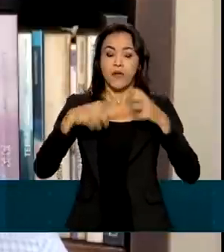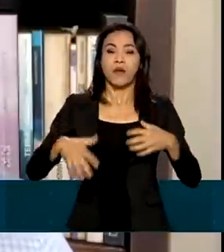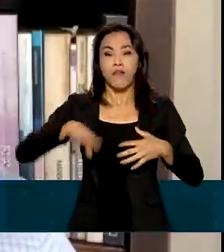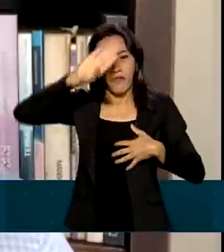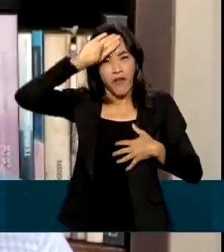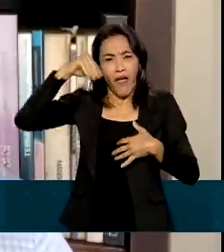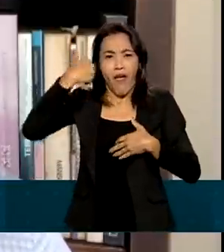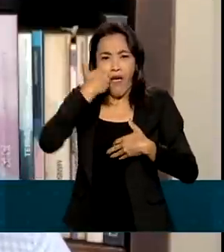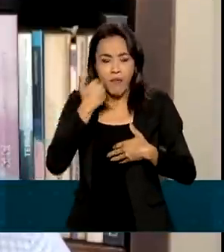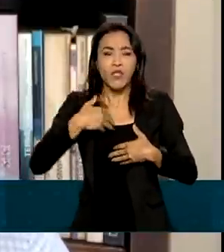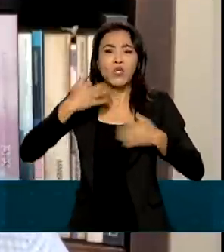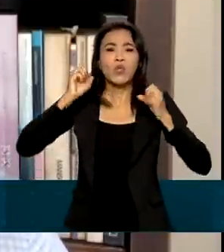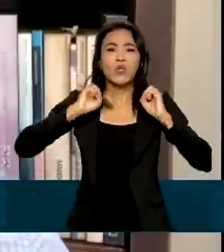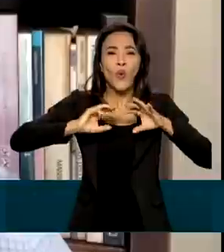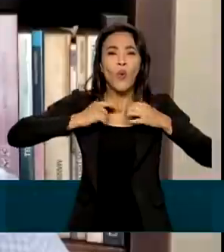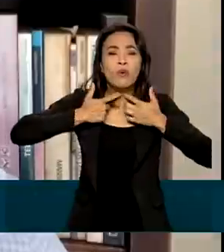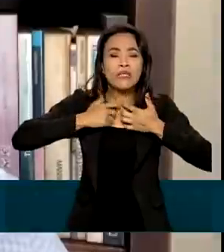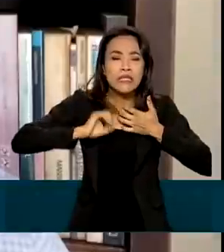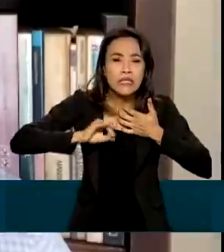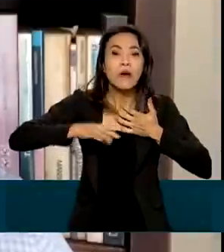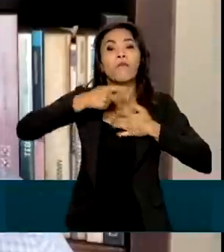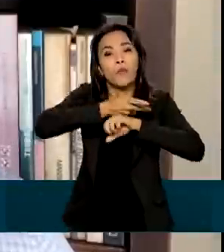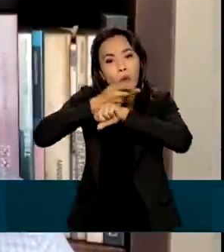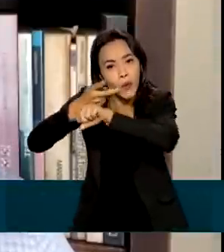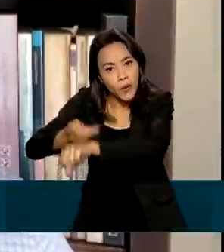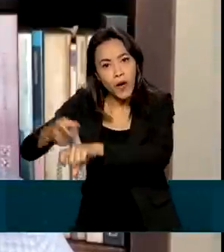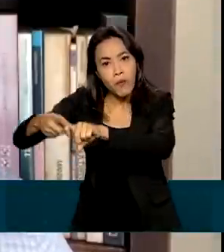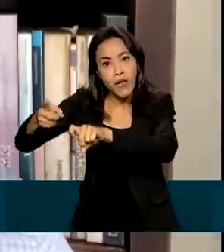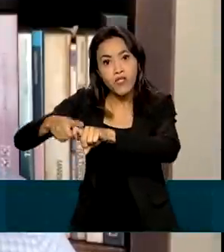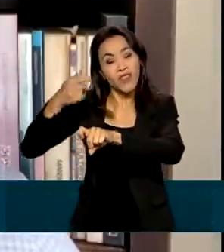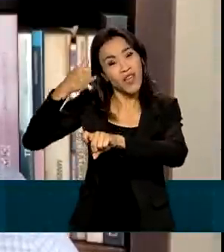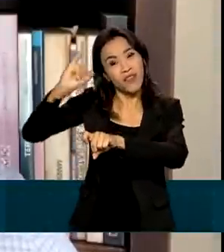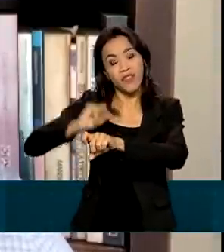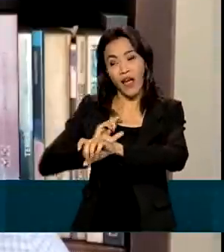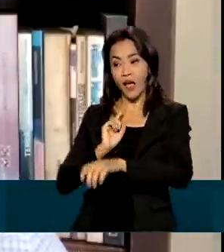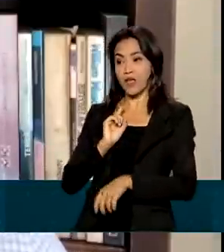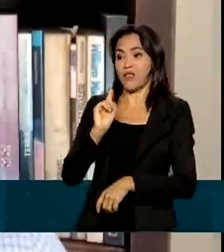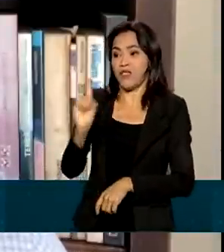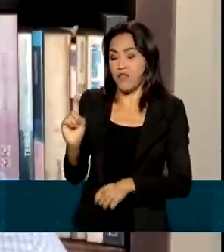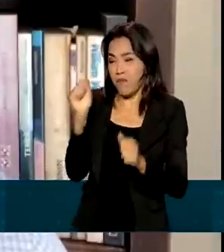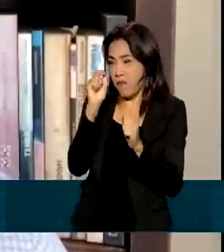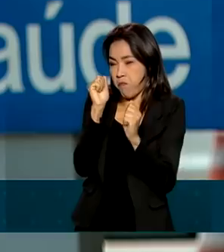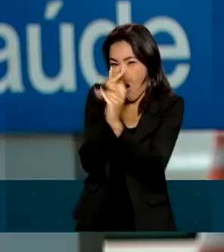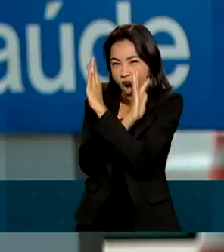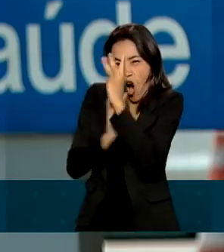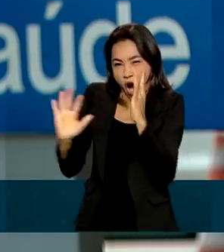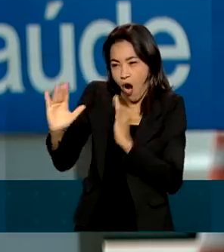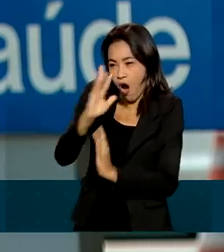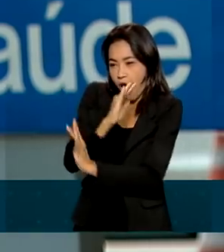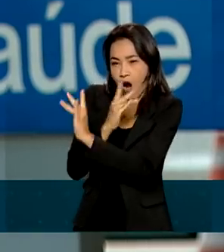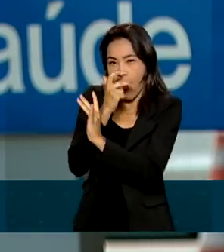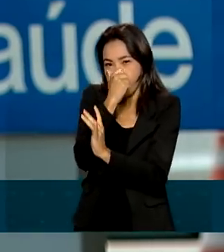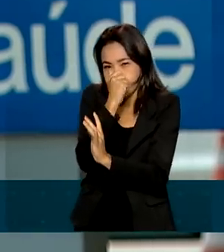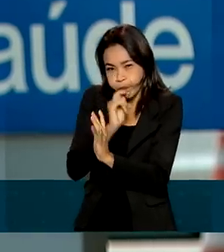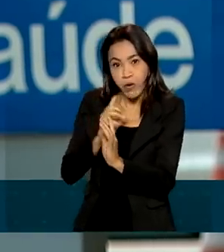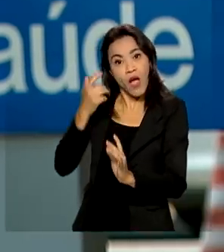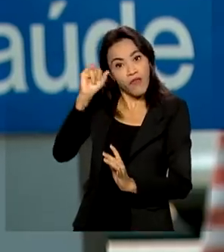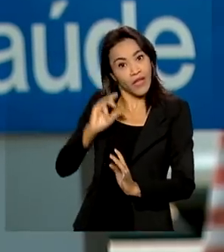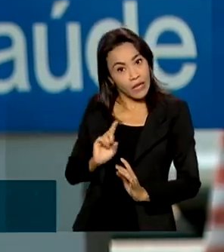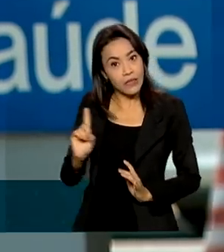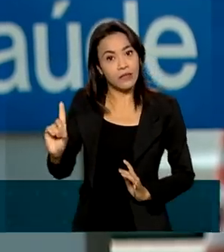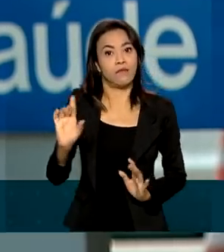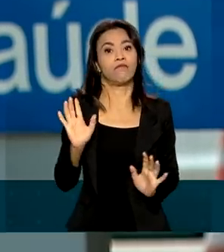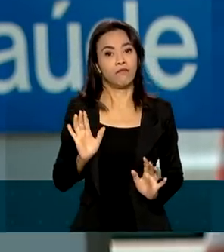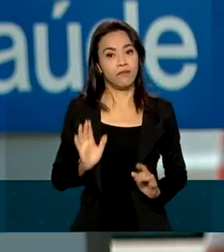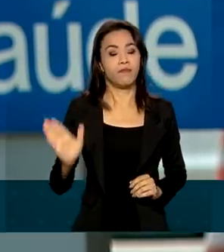febre, devem procurar um médico e evitar participar de eventos onde haja aglomeração. A situação de emergência